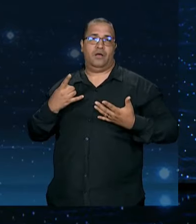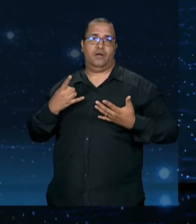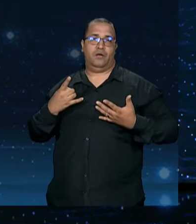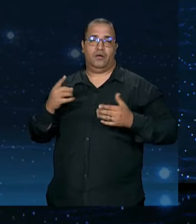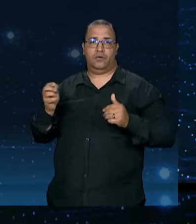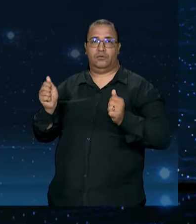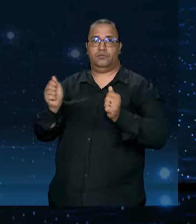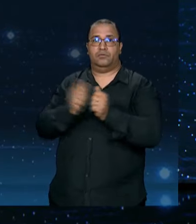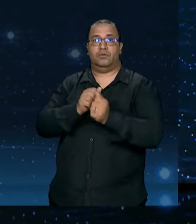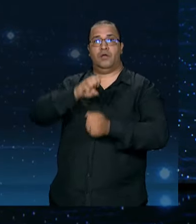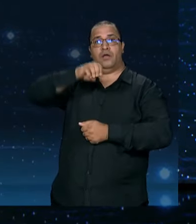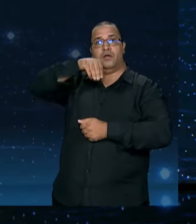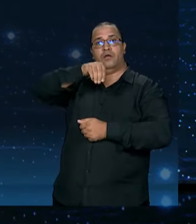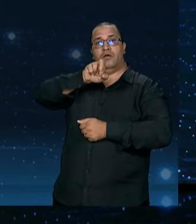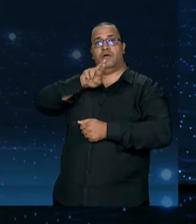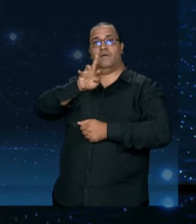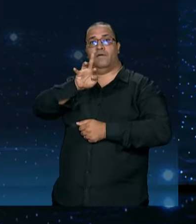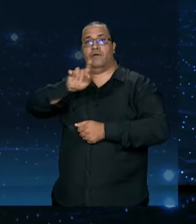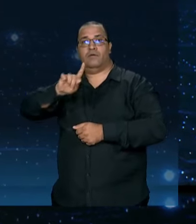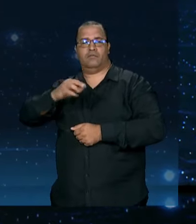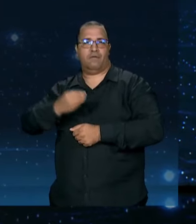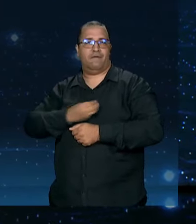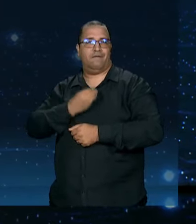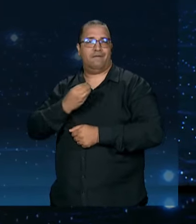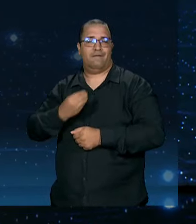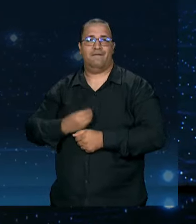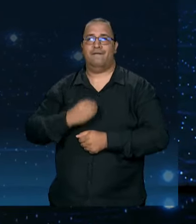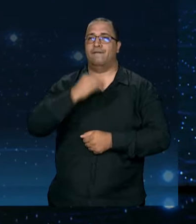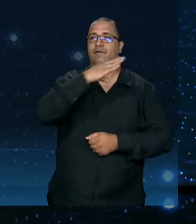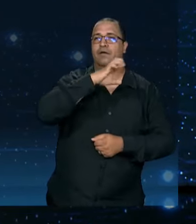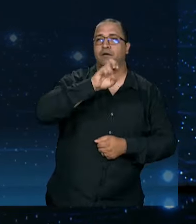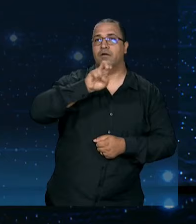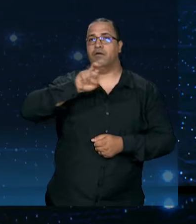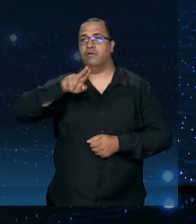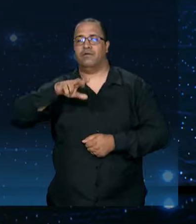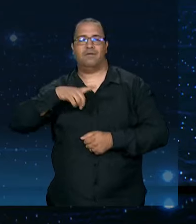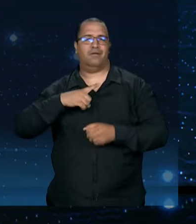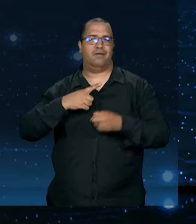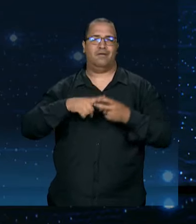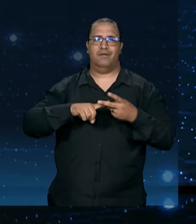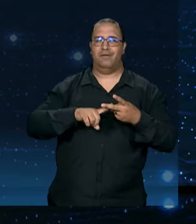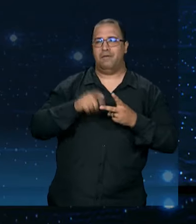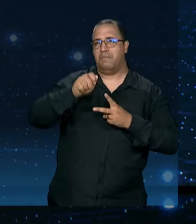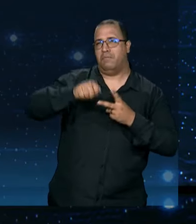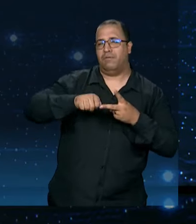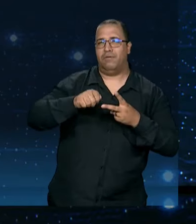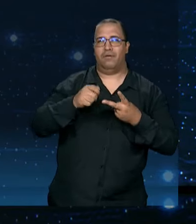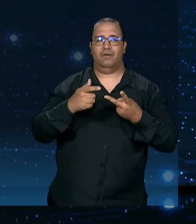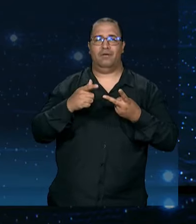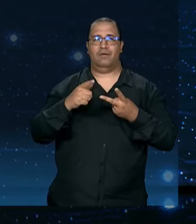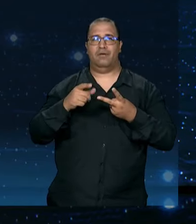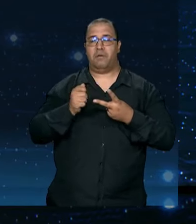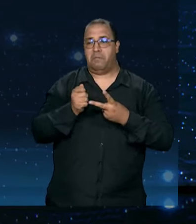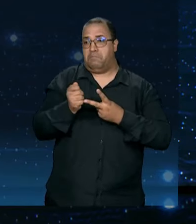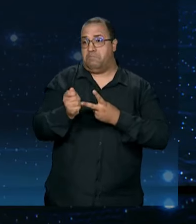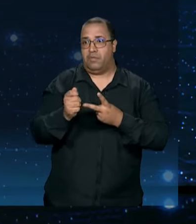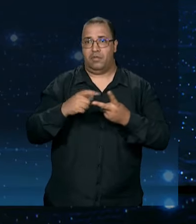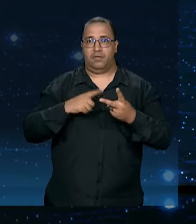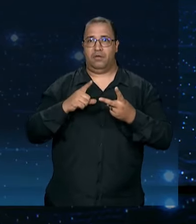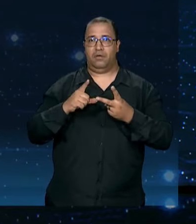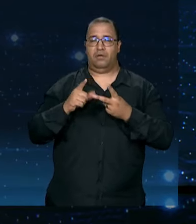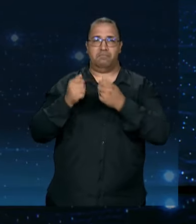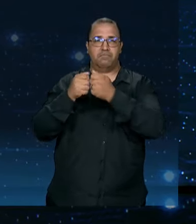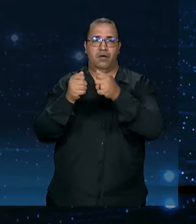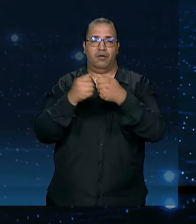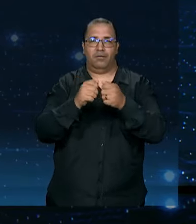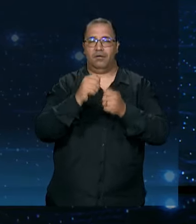estar aqui no estúdio, a Marta Suplicy, que fez o CELS, fez o Bilhete Único, fez muita coisa e legado nessa cidade.